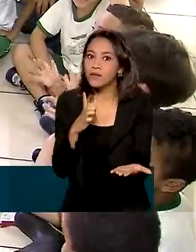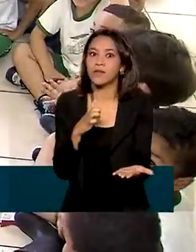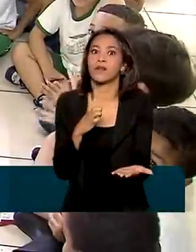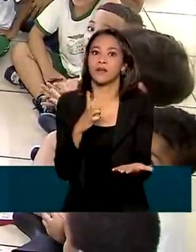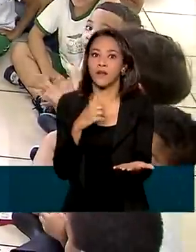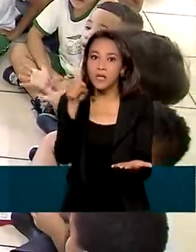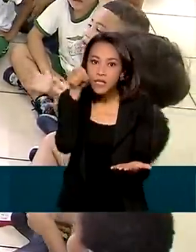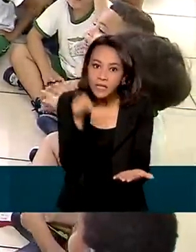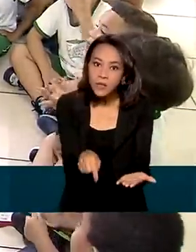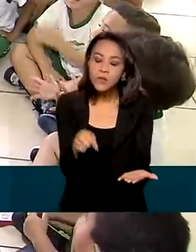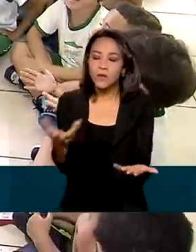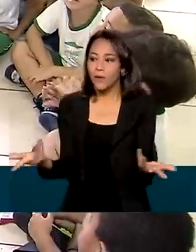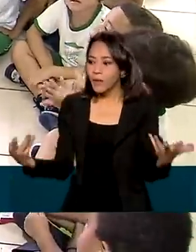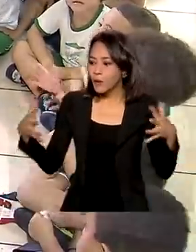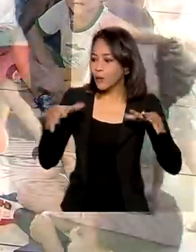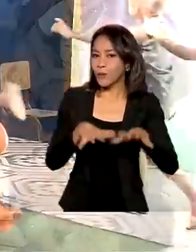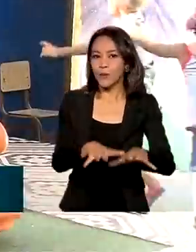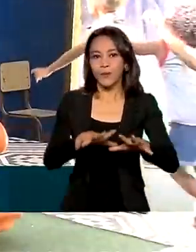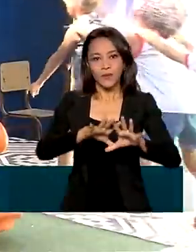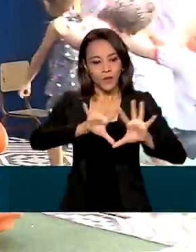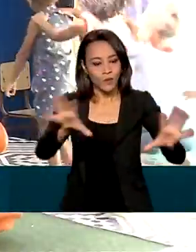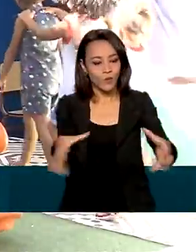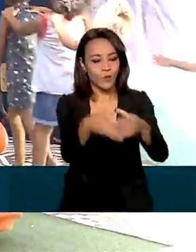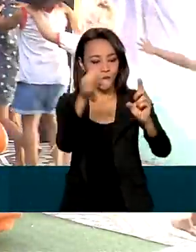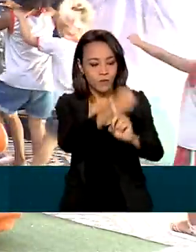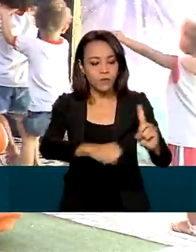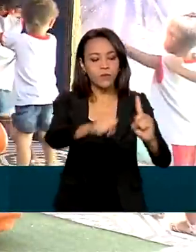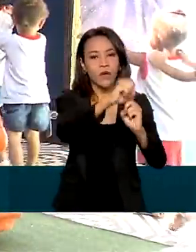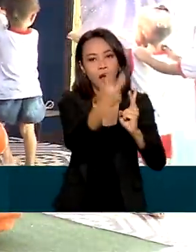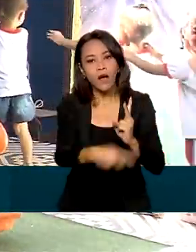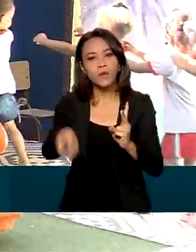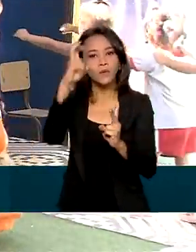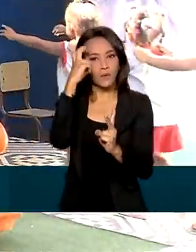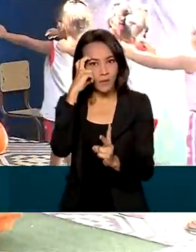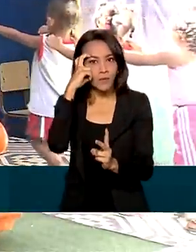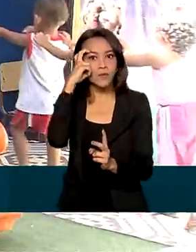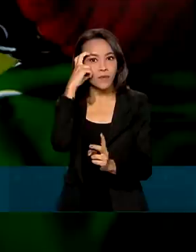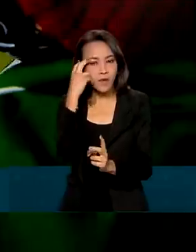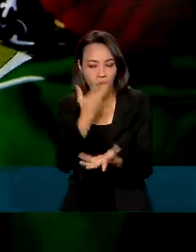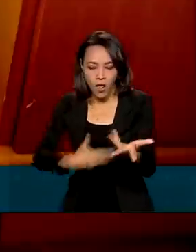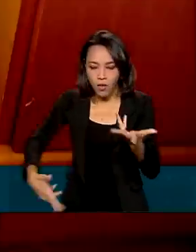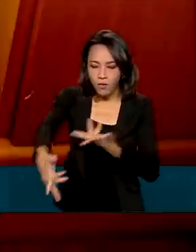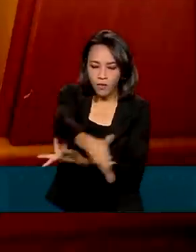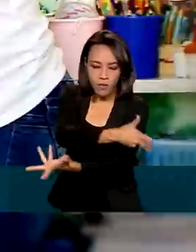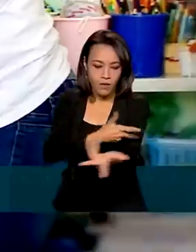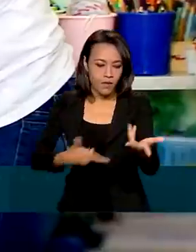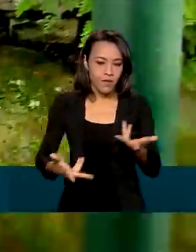inserção no mundo social, da cultura, através das suas interações.